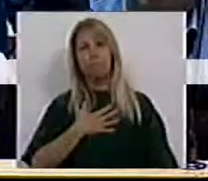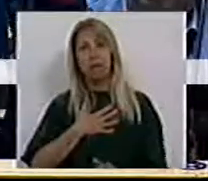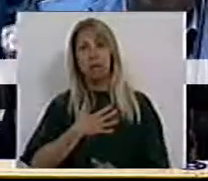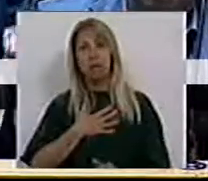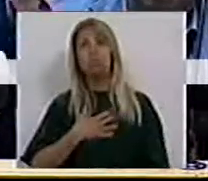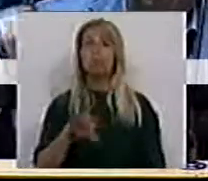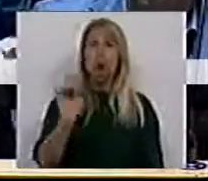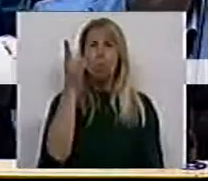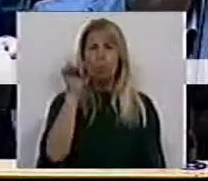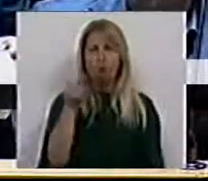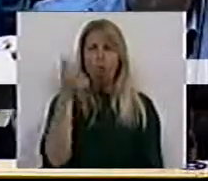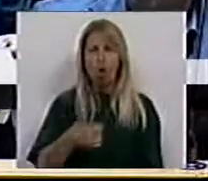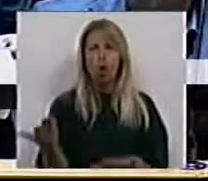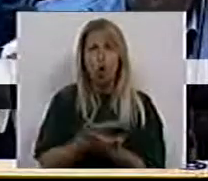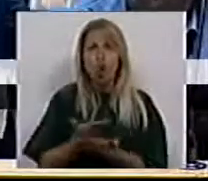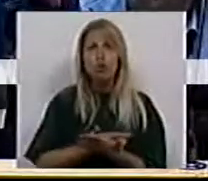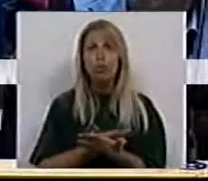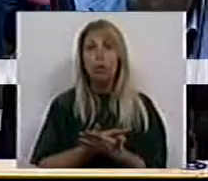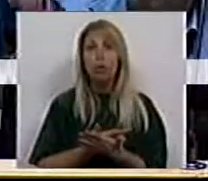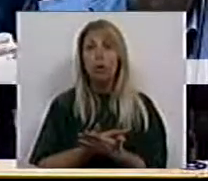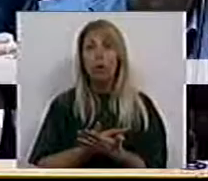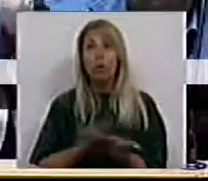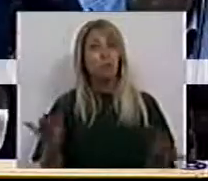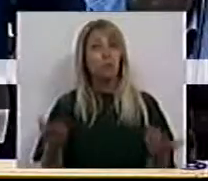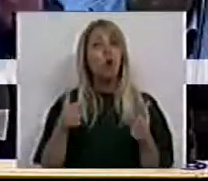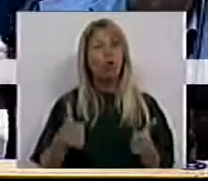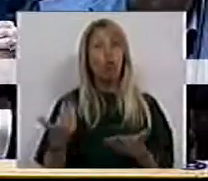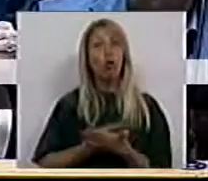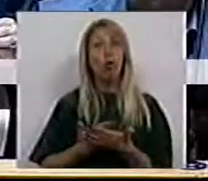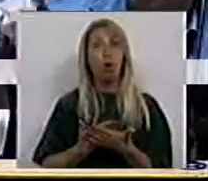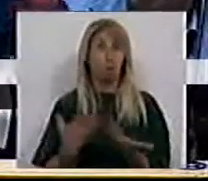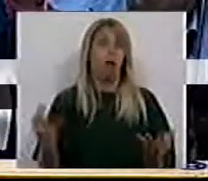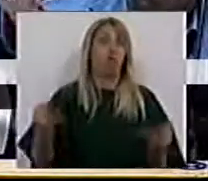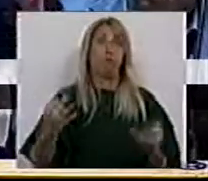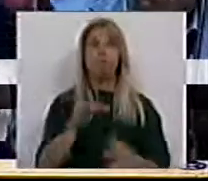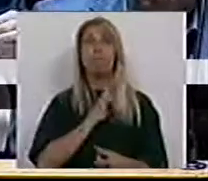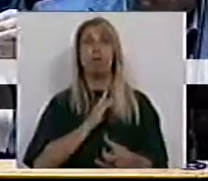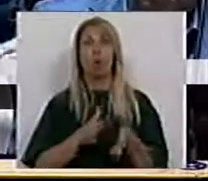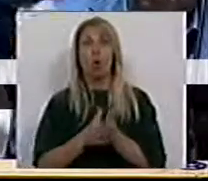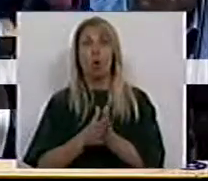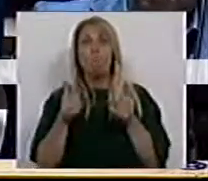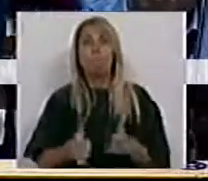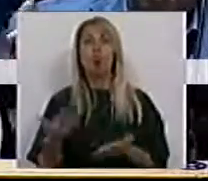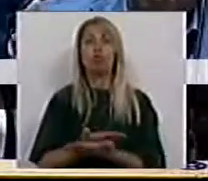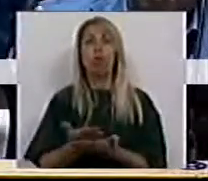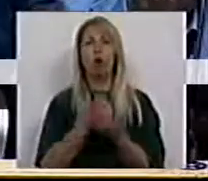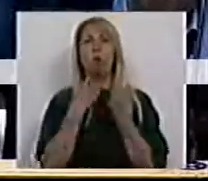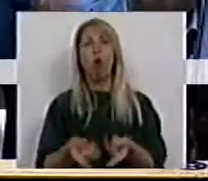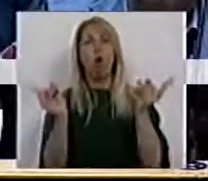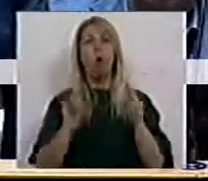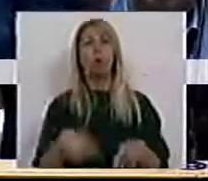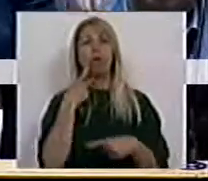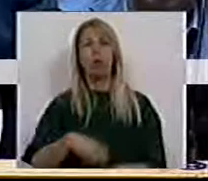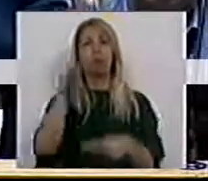Será isto um bom negócio? É um bom negócio para os privados, que mais uma vez se vão sentar